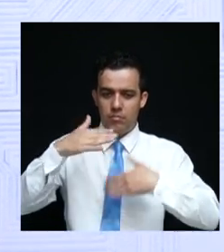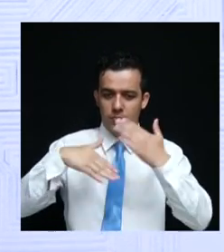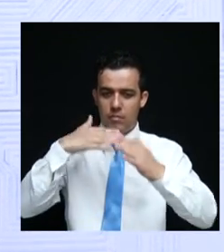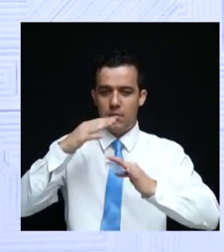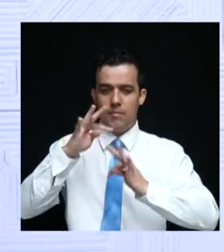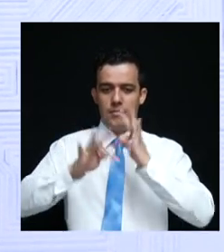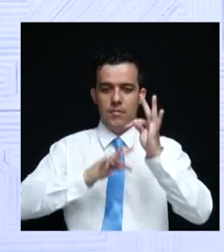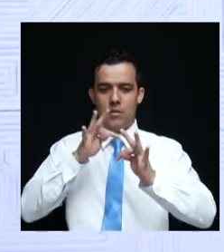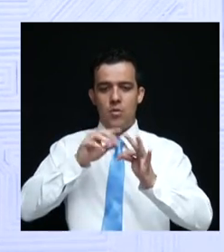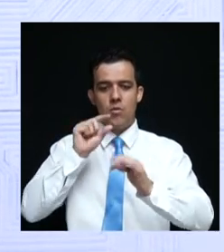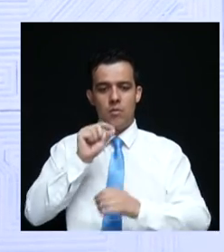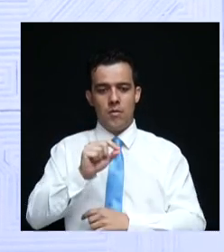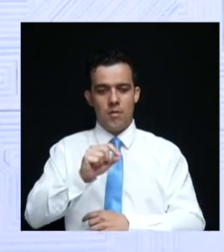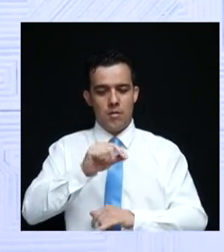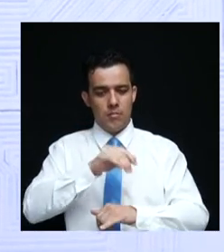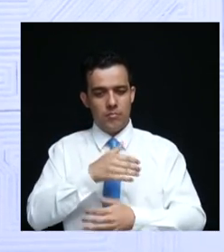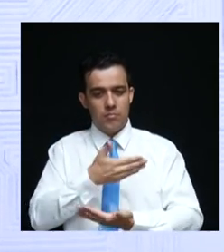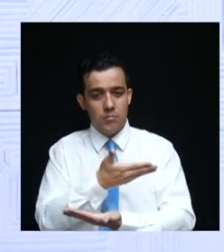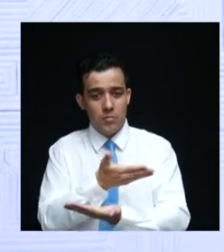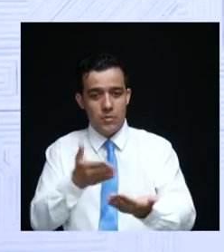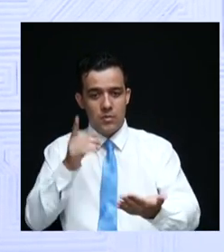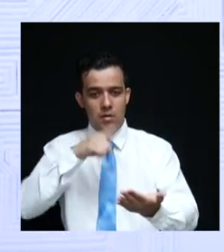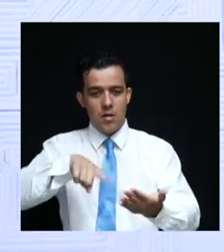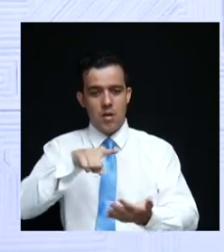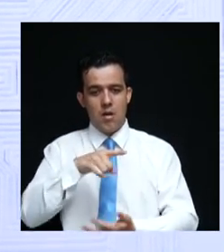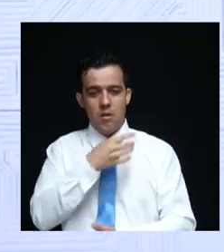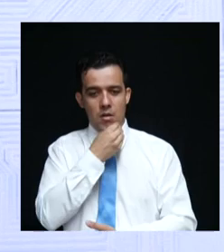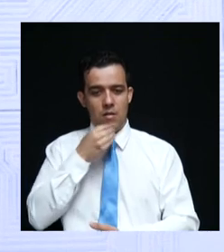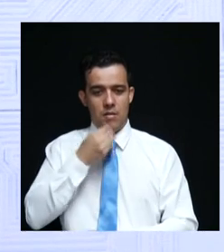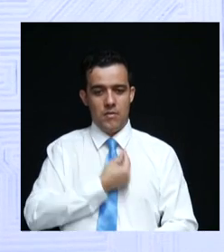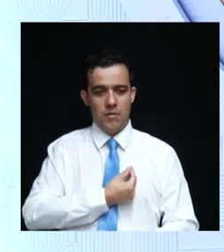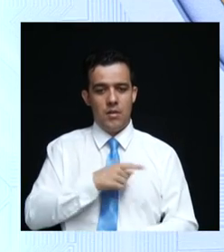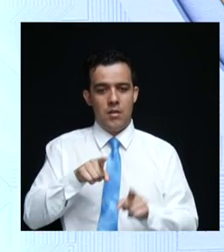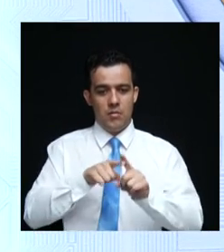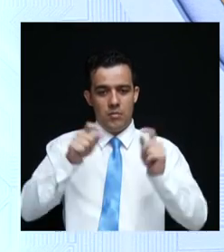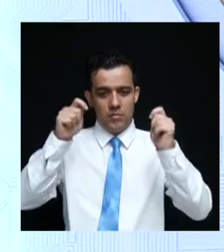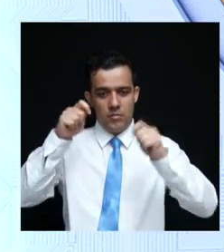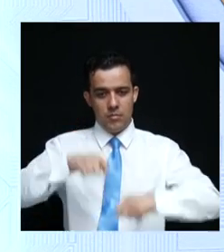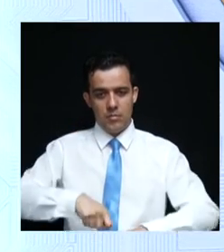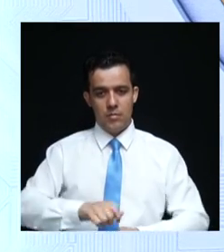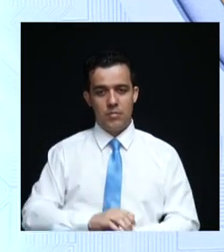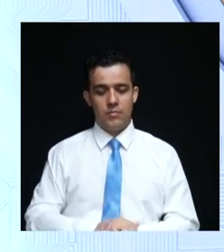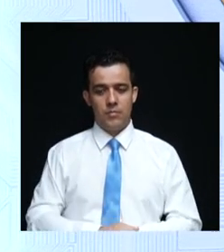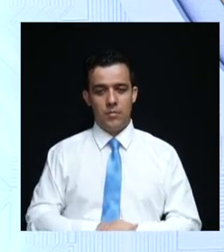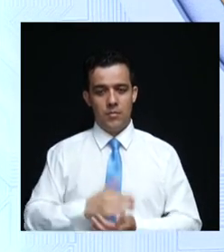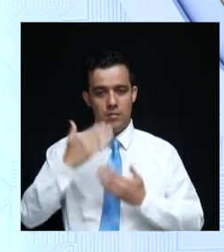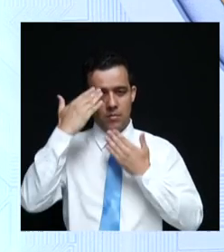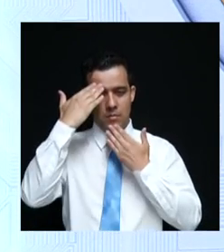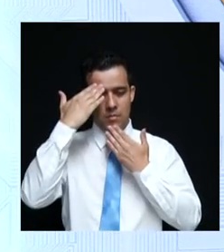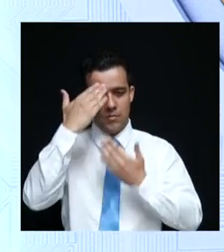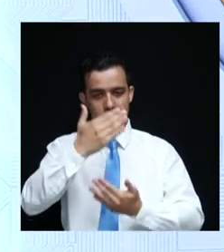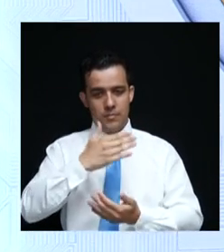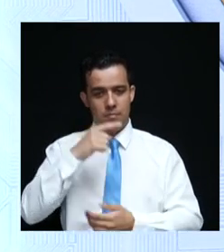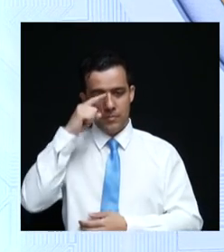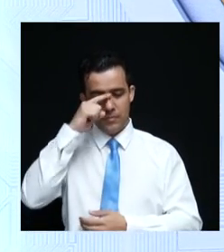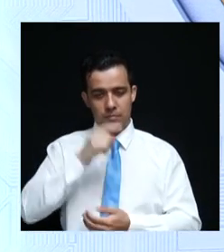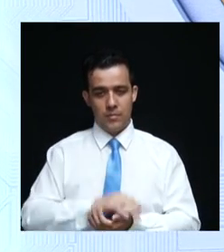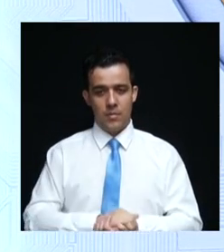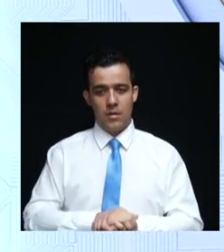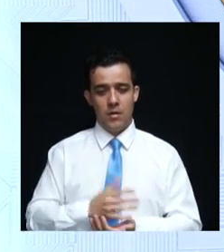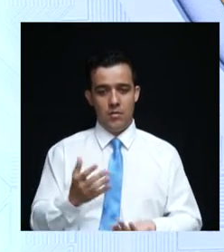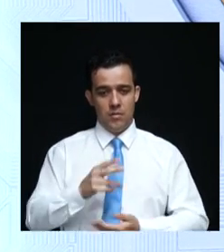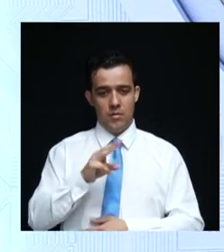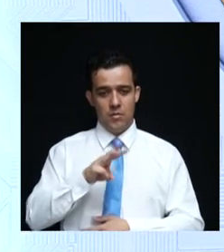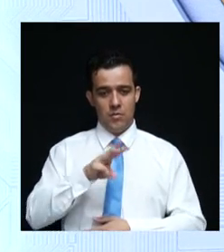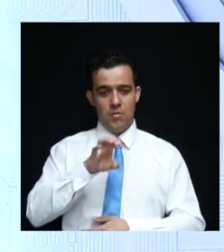para poder dizer cada vez mais qualidade de vida e podermos... Obrigado, candidato. O candidato Wesley Garcia agora